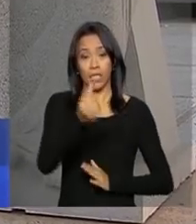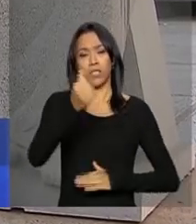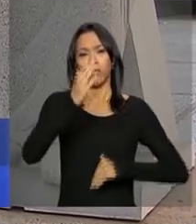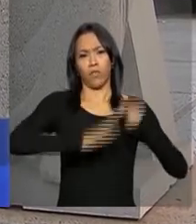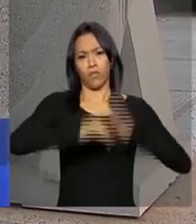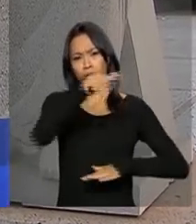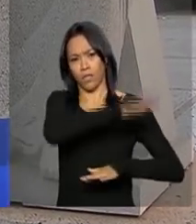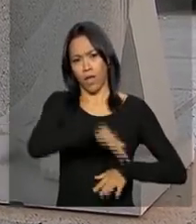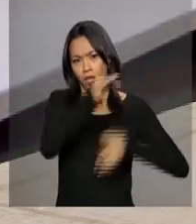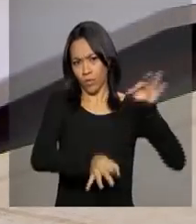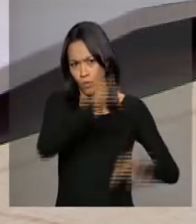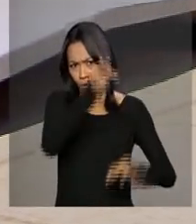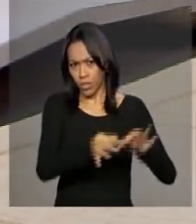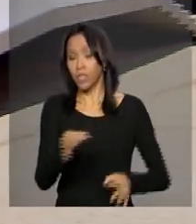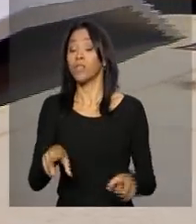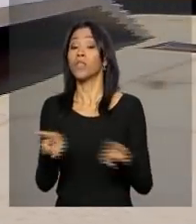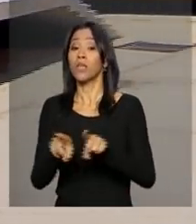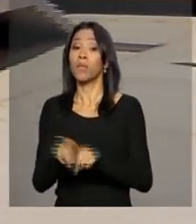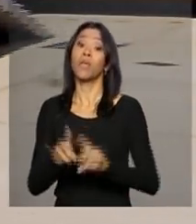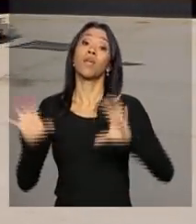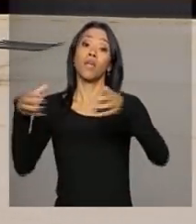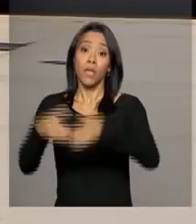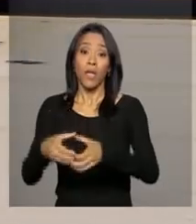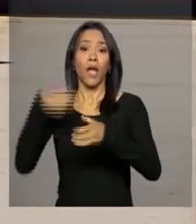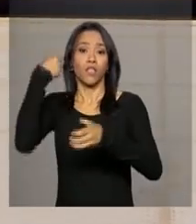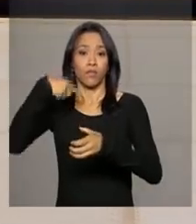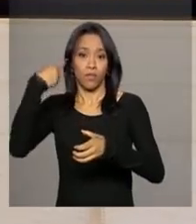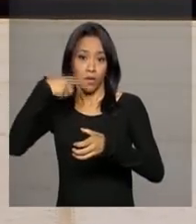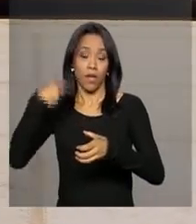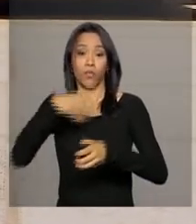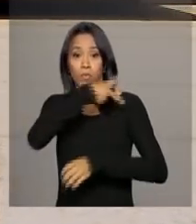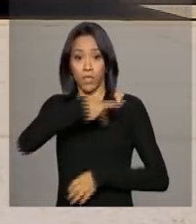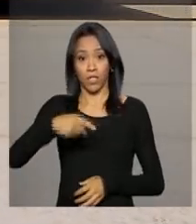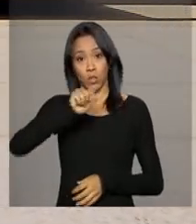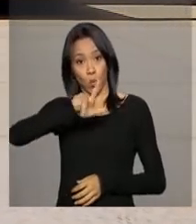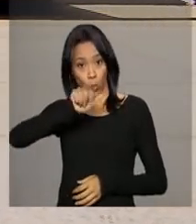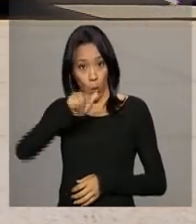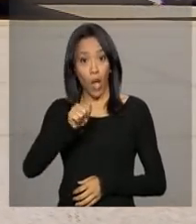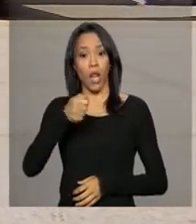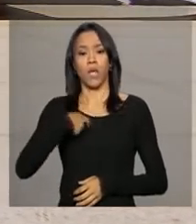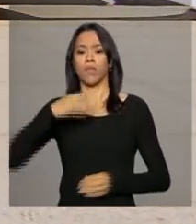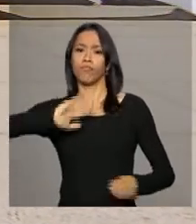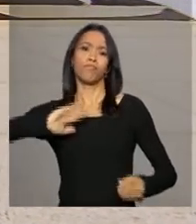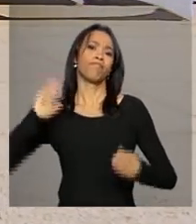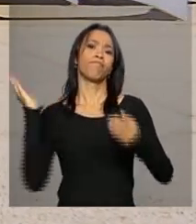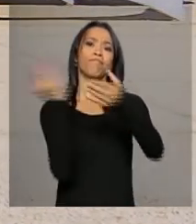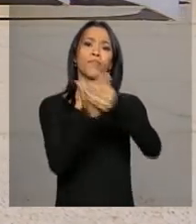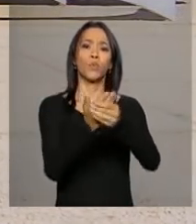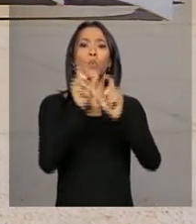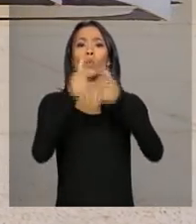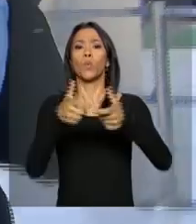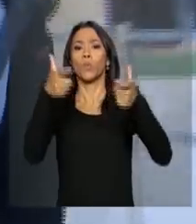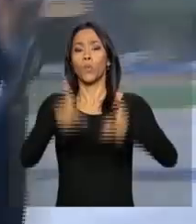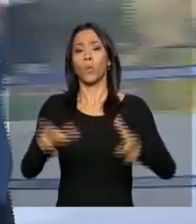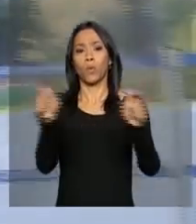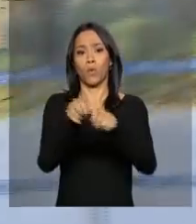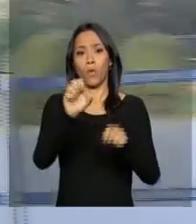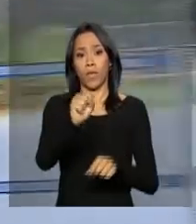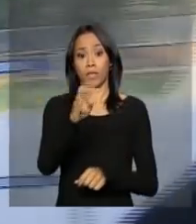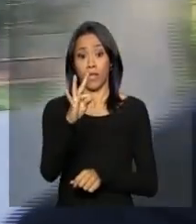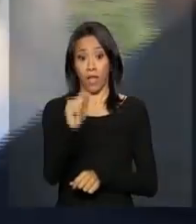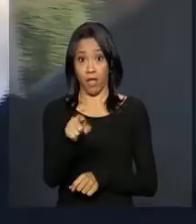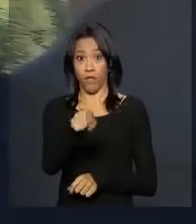advogados do ex-presidente Lula impetraram habeas corpus no Supremo Tribunal Federal contra a decisão do ministro Gilmar